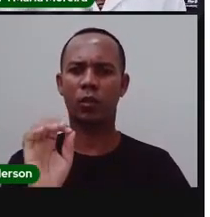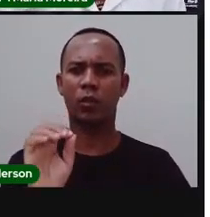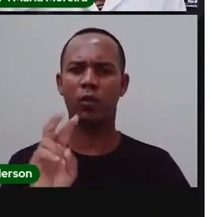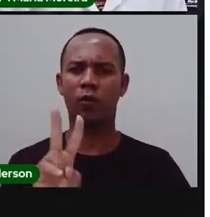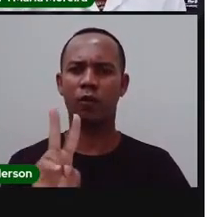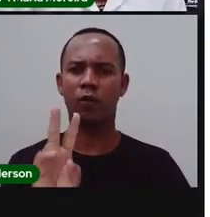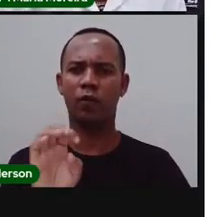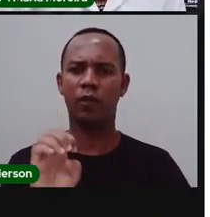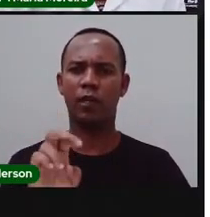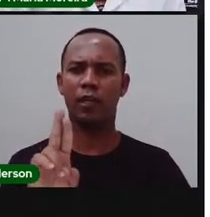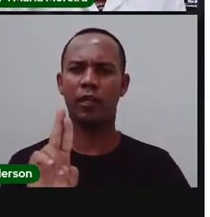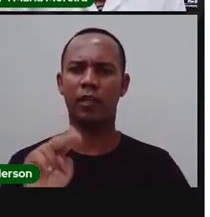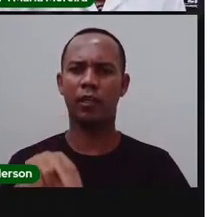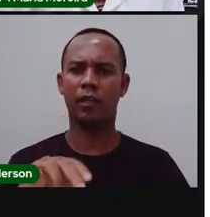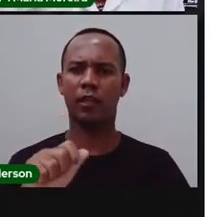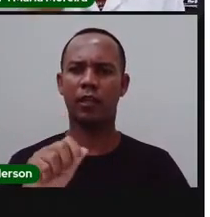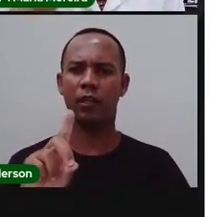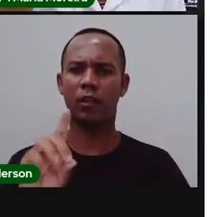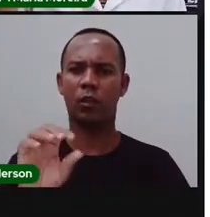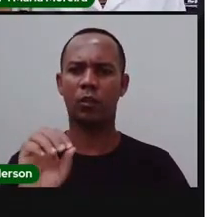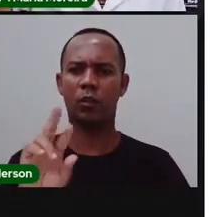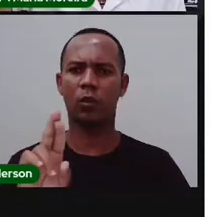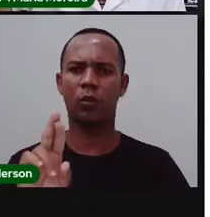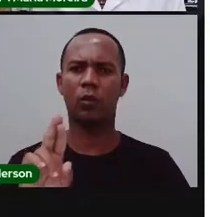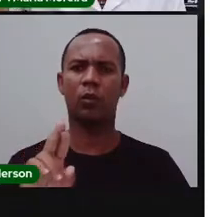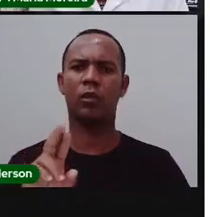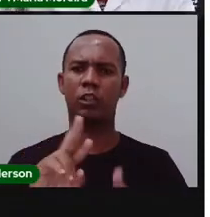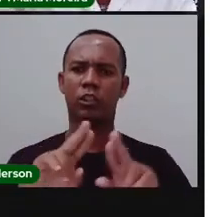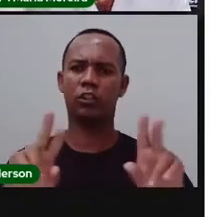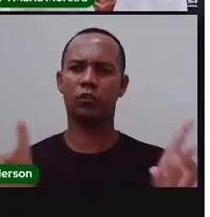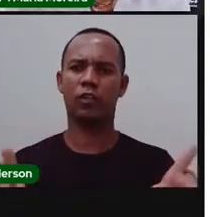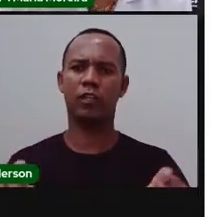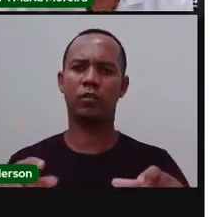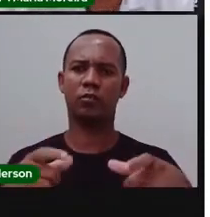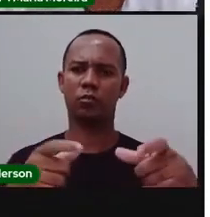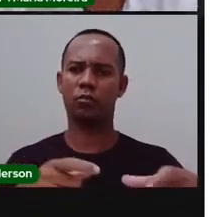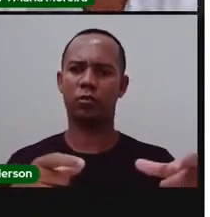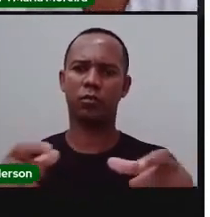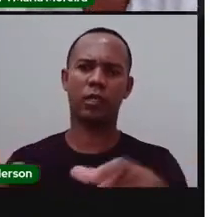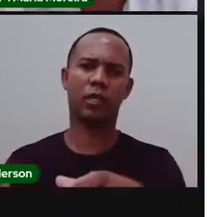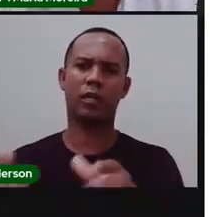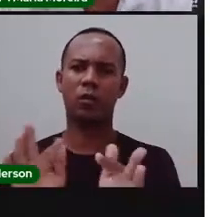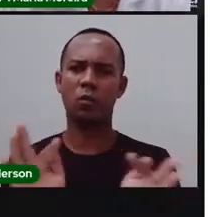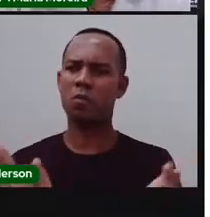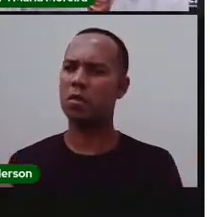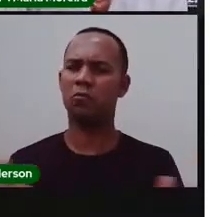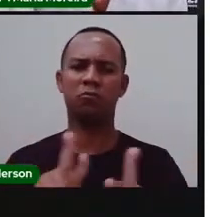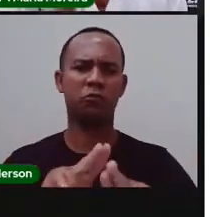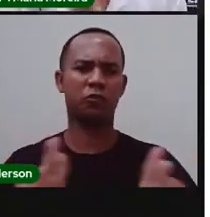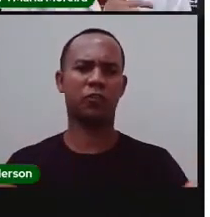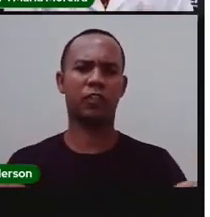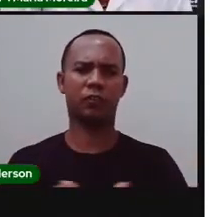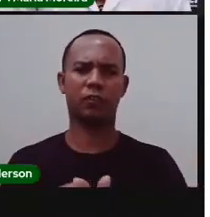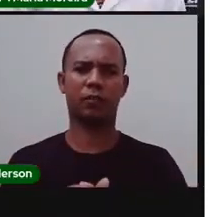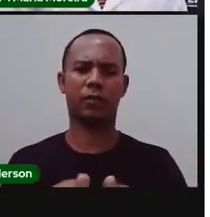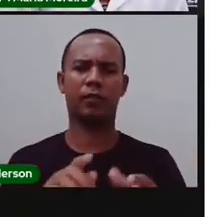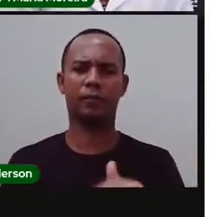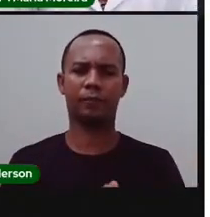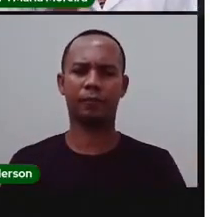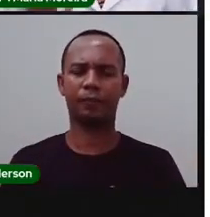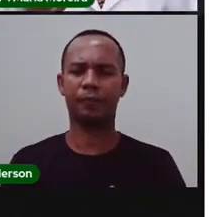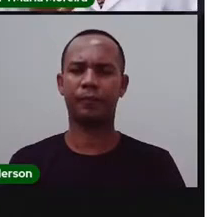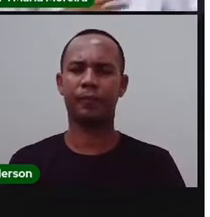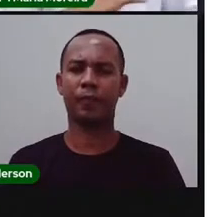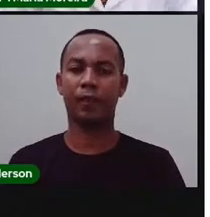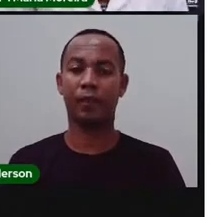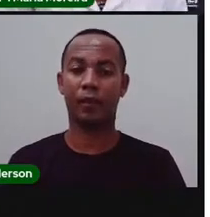Jaíba, Maria Quitéria, Matinha e Tincuara Sul. Beijo pra minha Matinha, certo? Vamos lá. Bom, agora